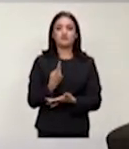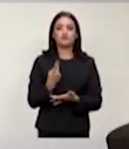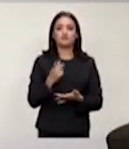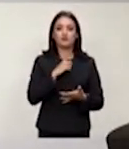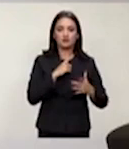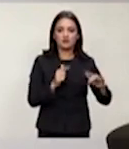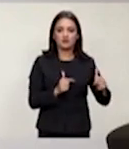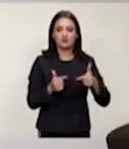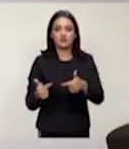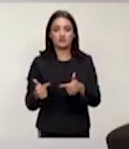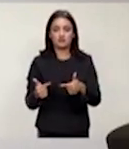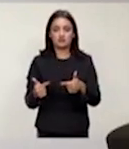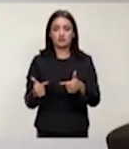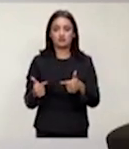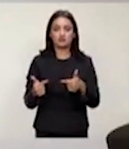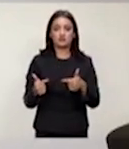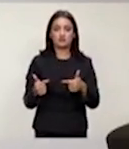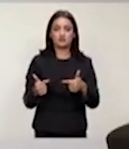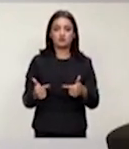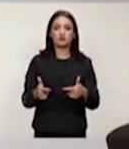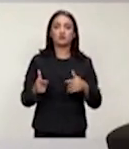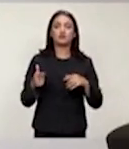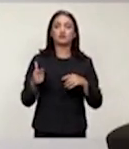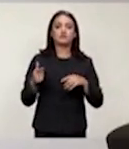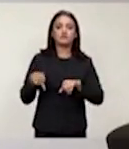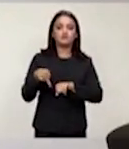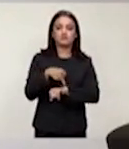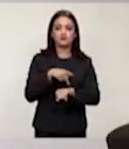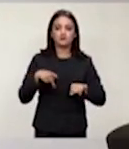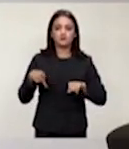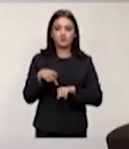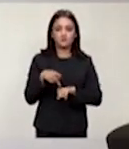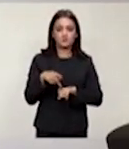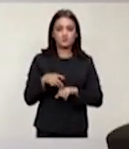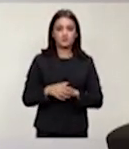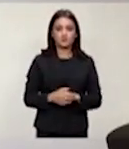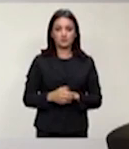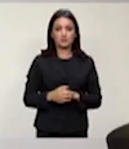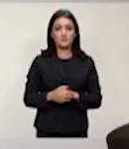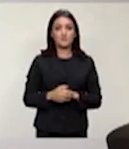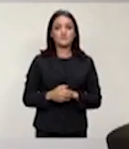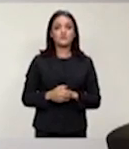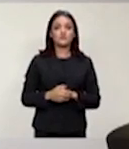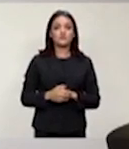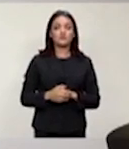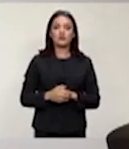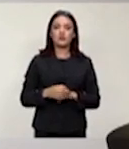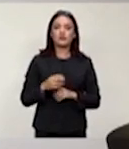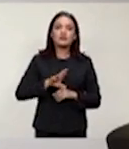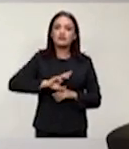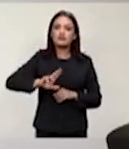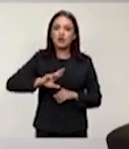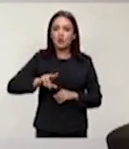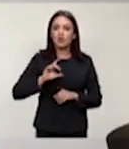ações nesta nação não só são presentes na escola